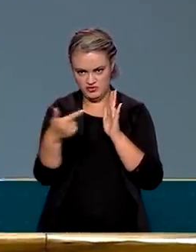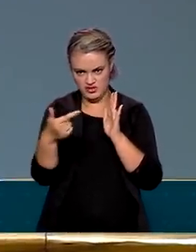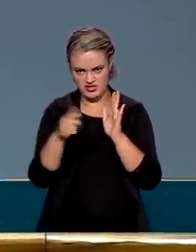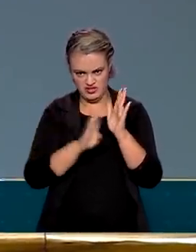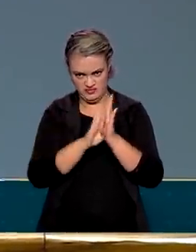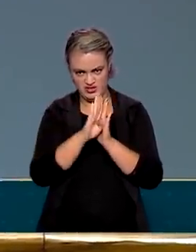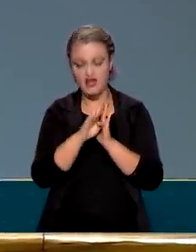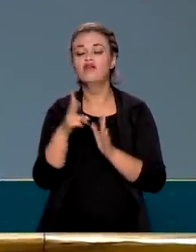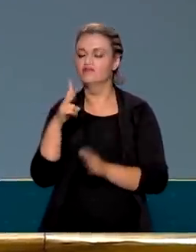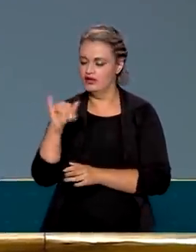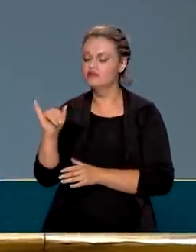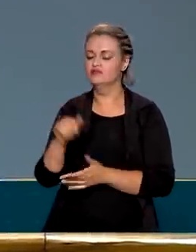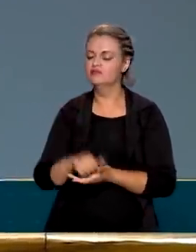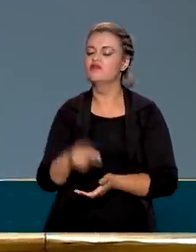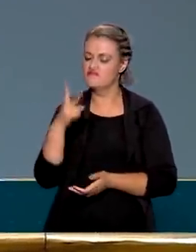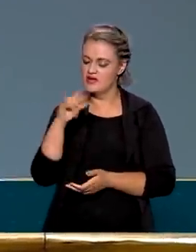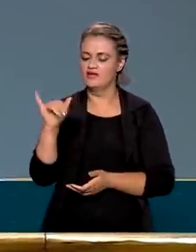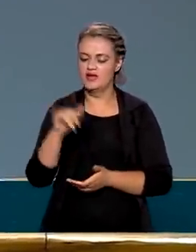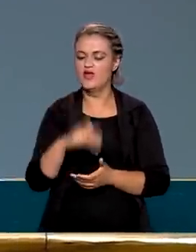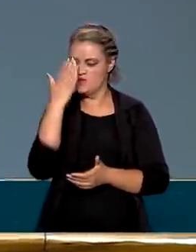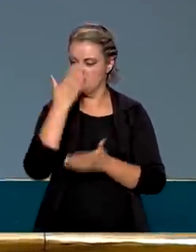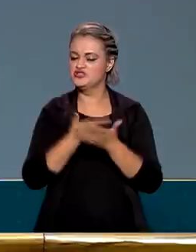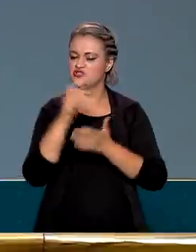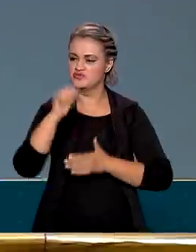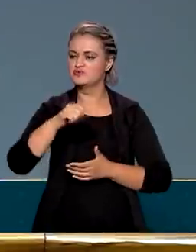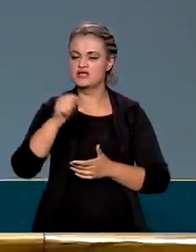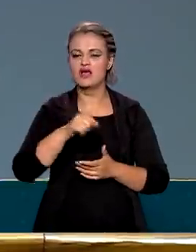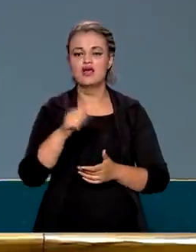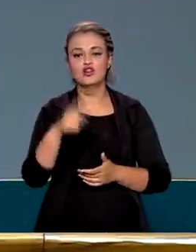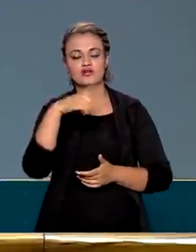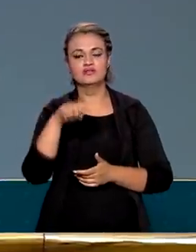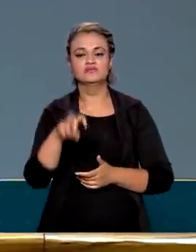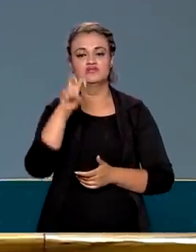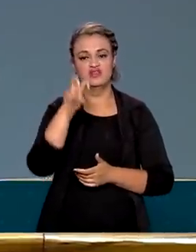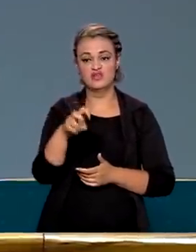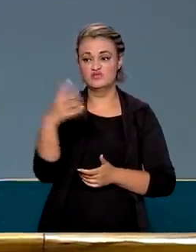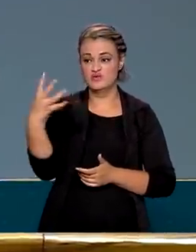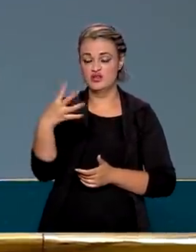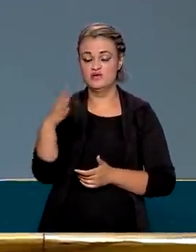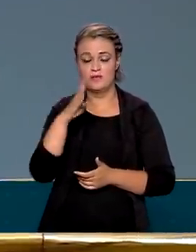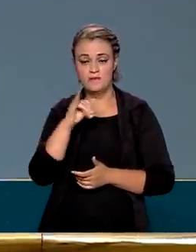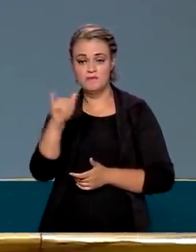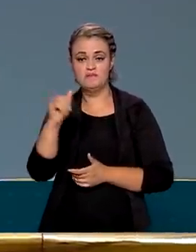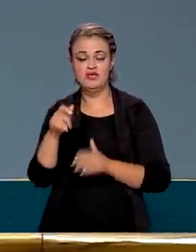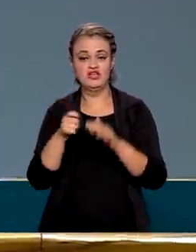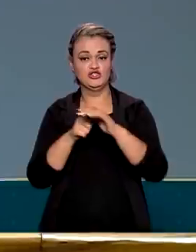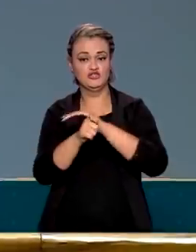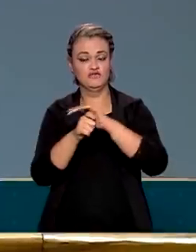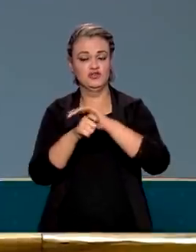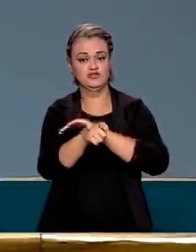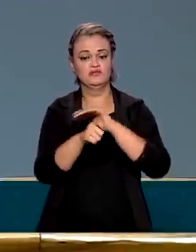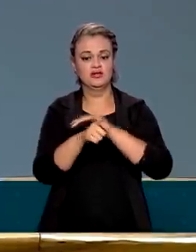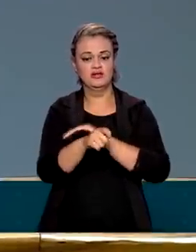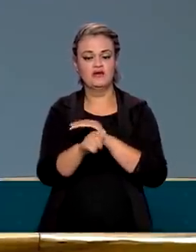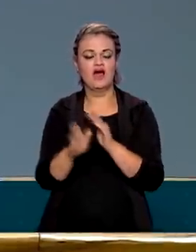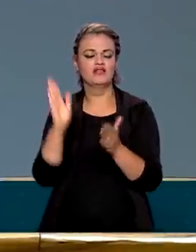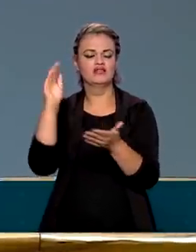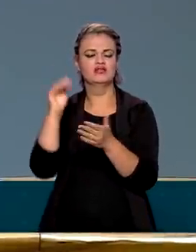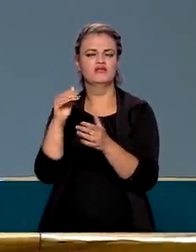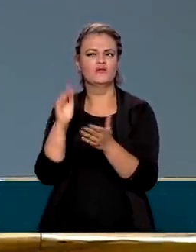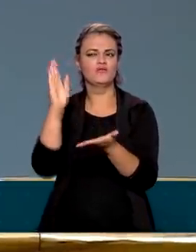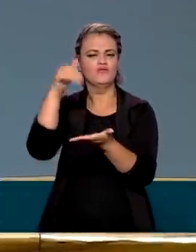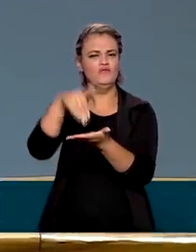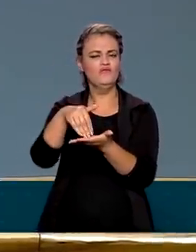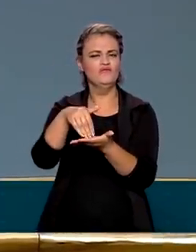vai crescer em 2022. Eu acho que nós já temos 544 bilhões de investimentos encomendados daqui até o fim do ano